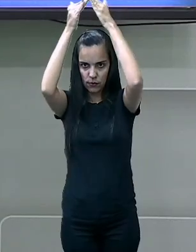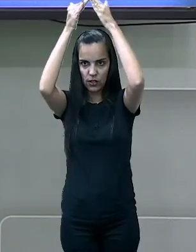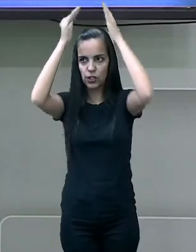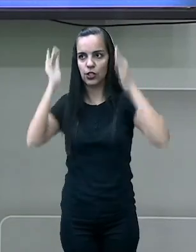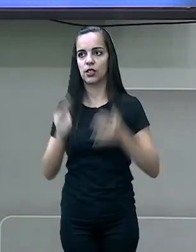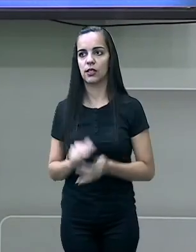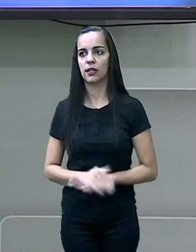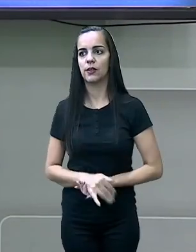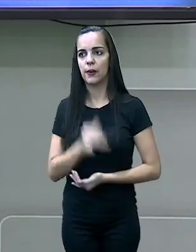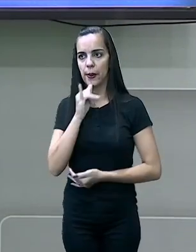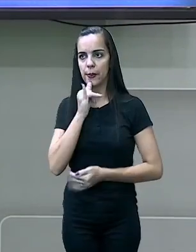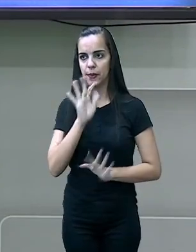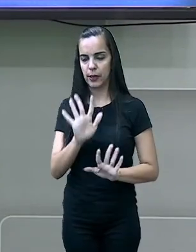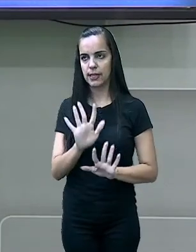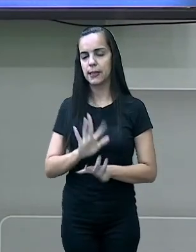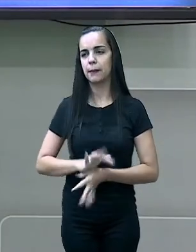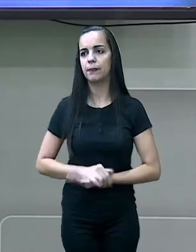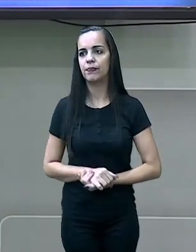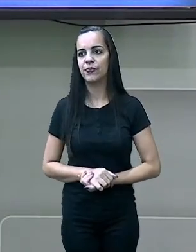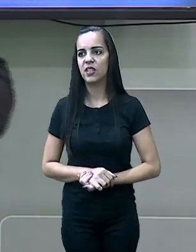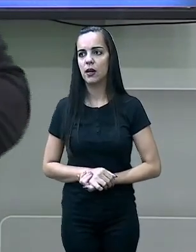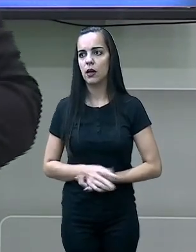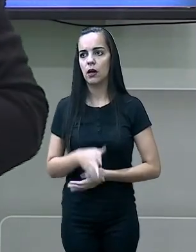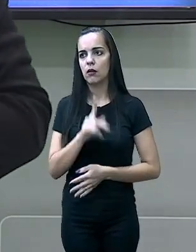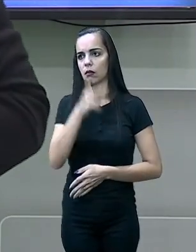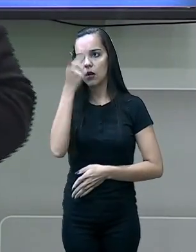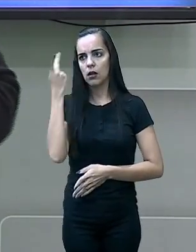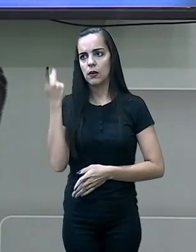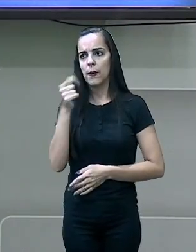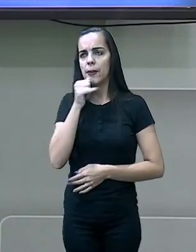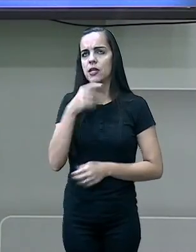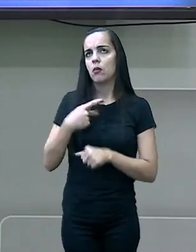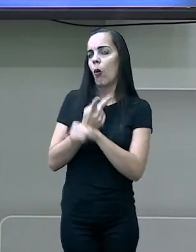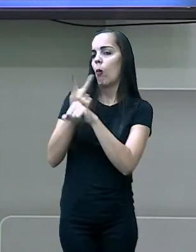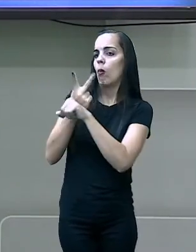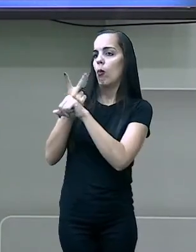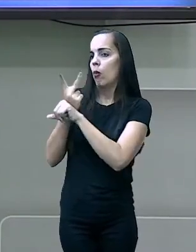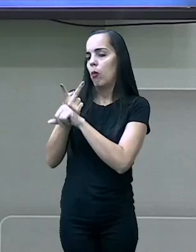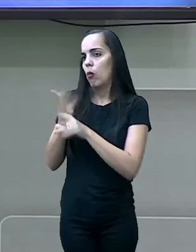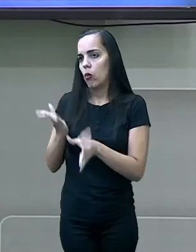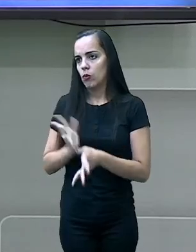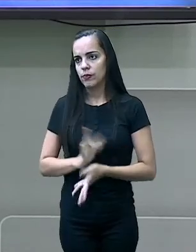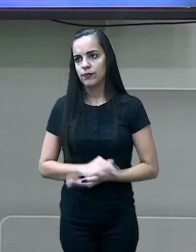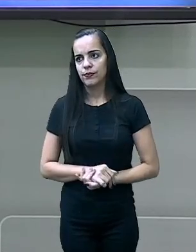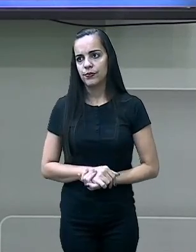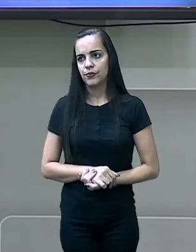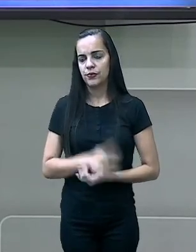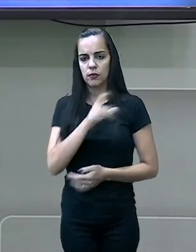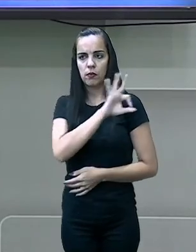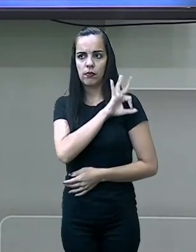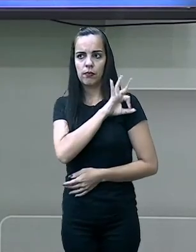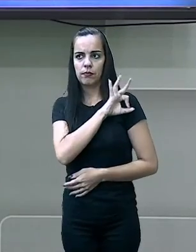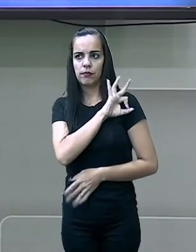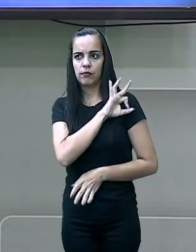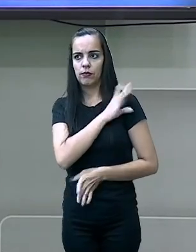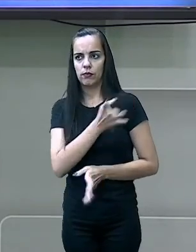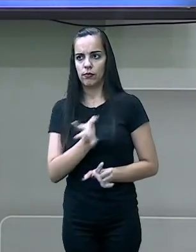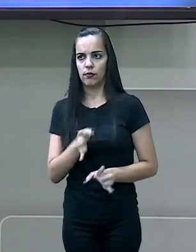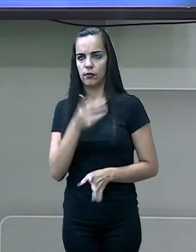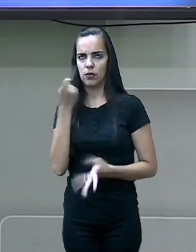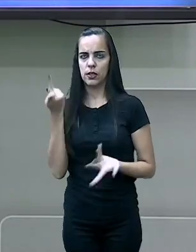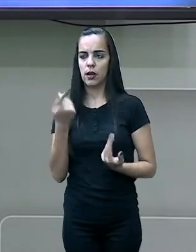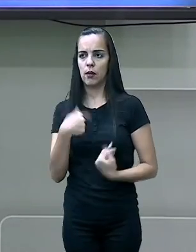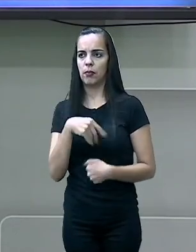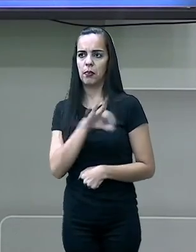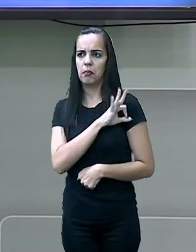você conseguir, digamos, alguém que é procurado pela polícia, vamos colocar